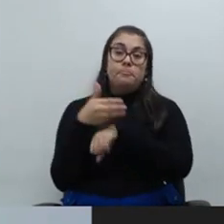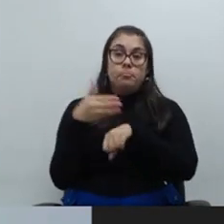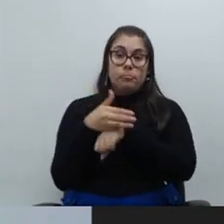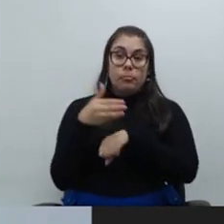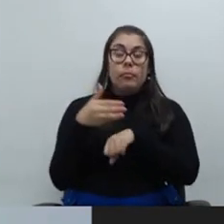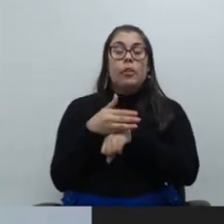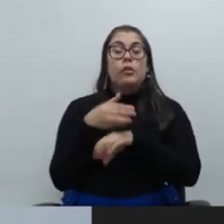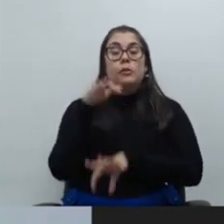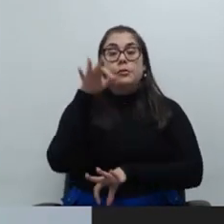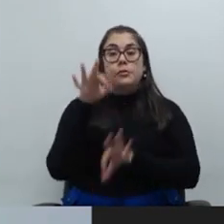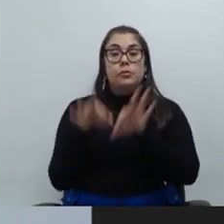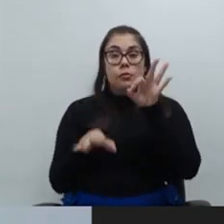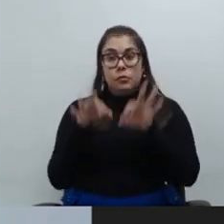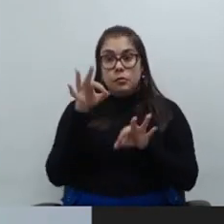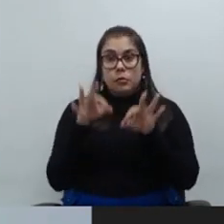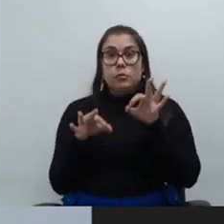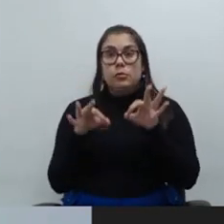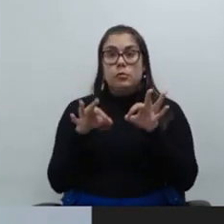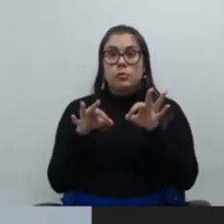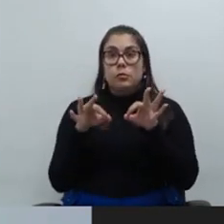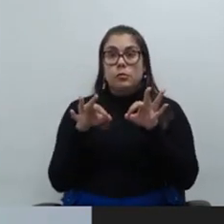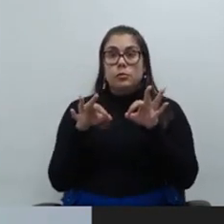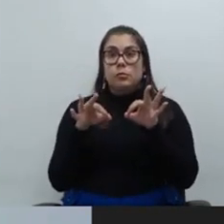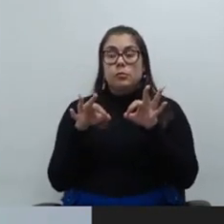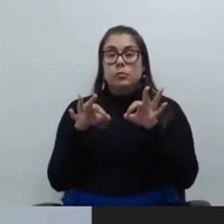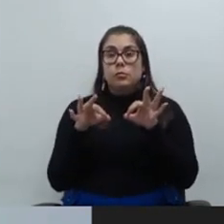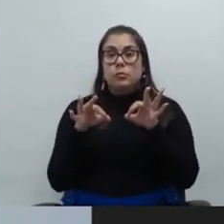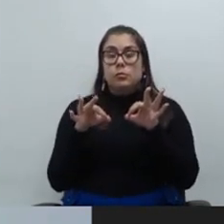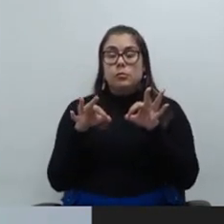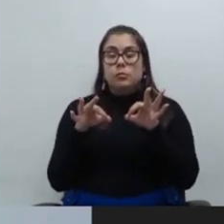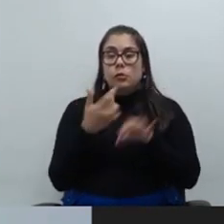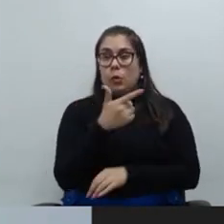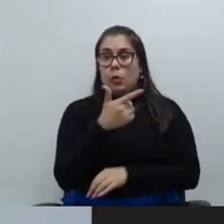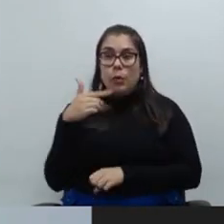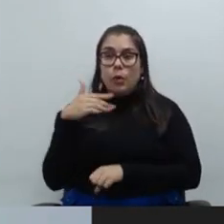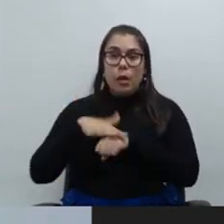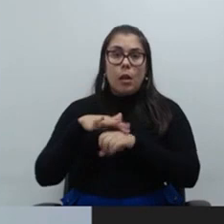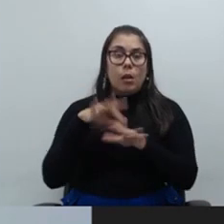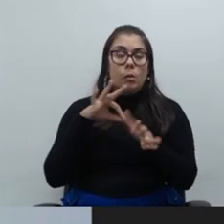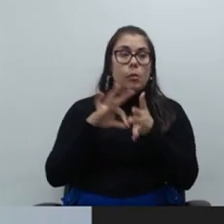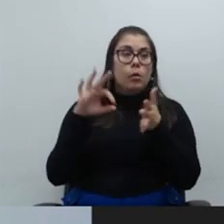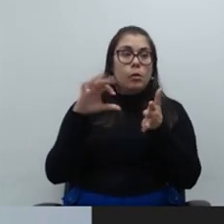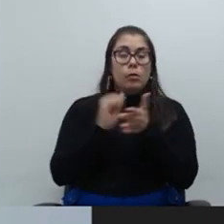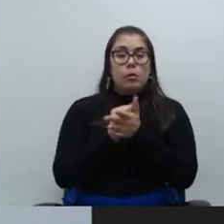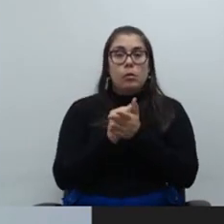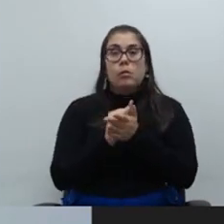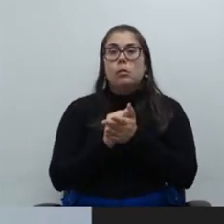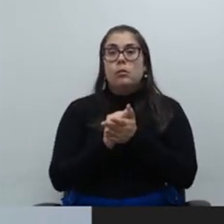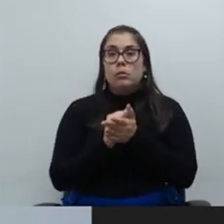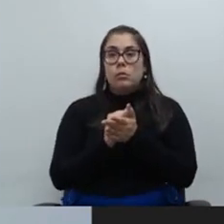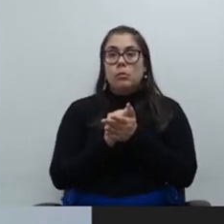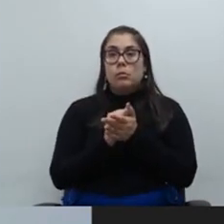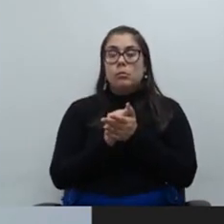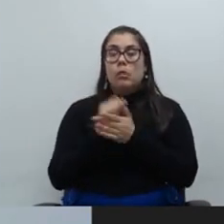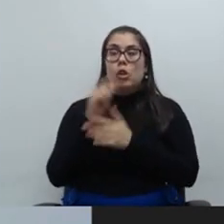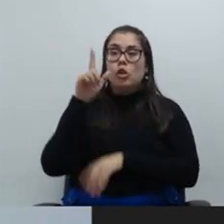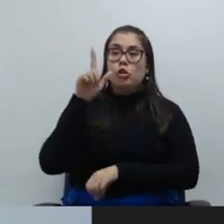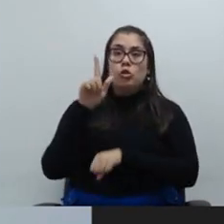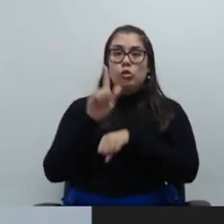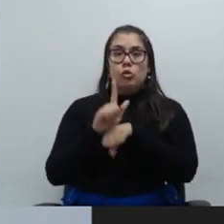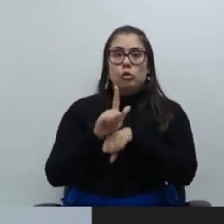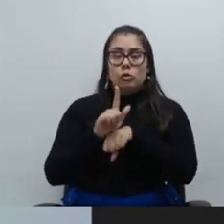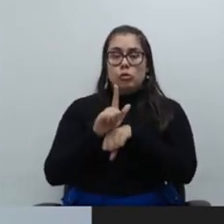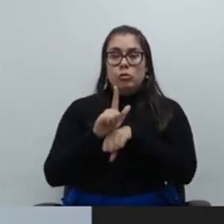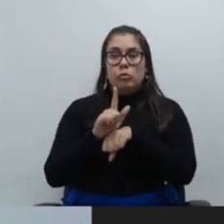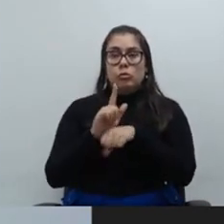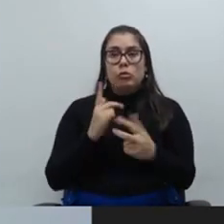judiciários é a ausência de ato para a inscrição fica a sugestão aqui para que a gestão faça o mesmo que se